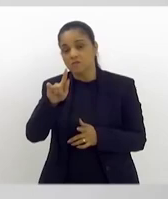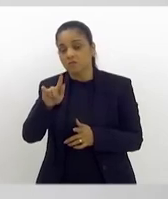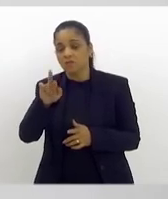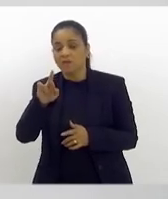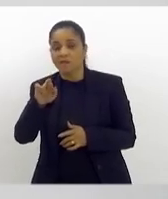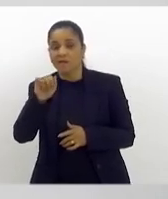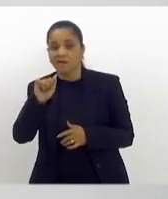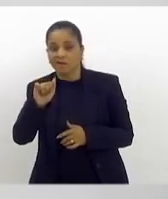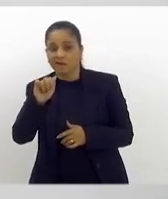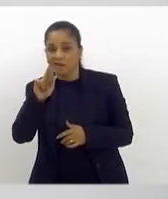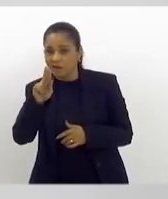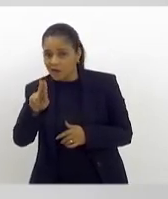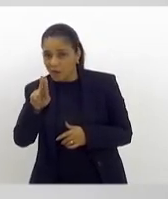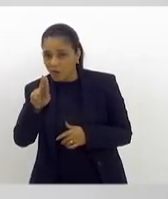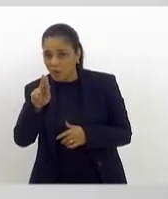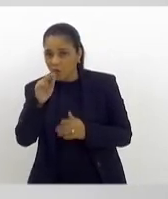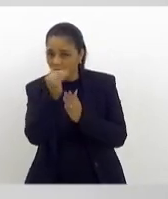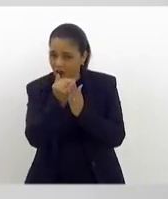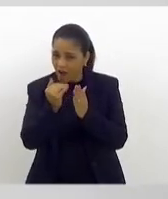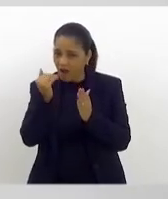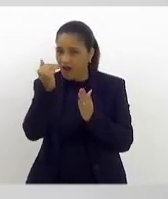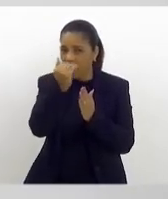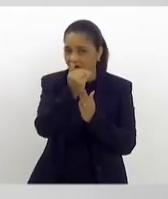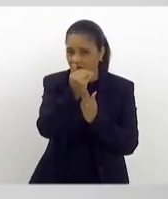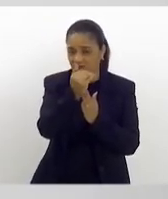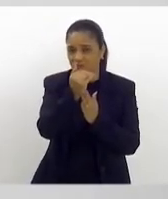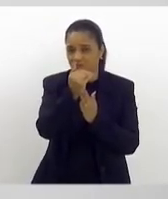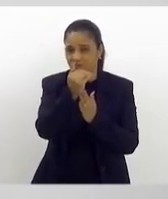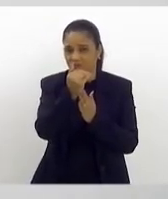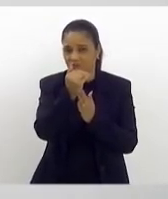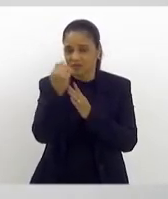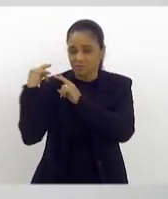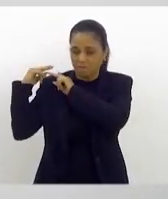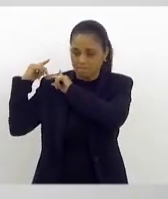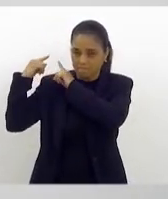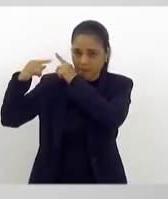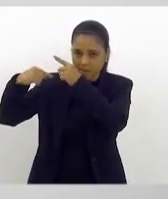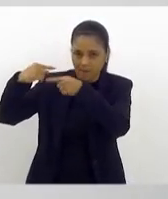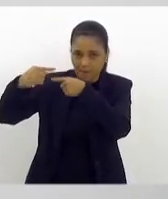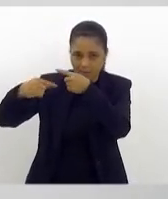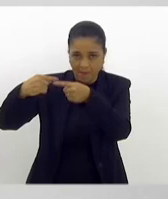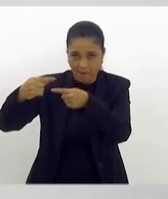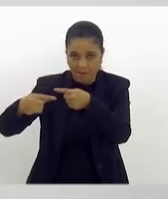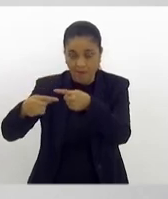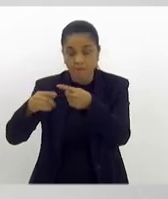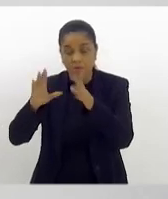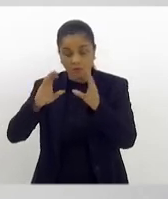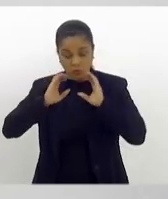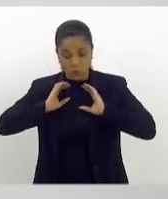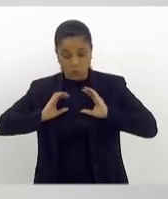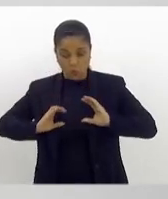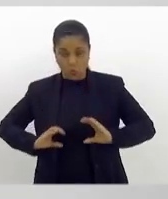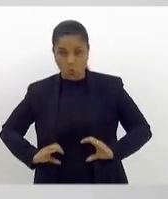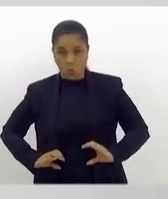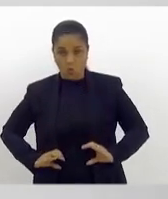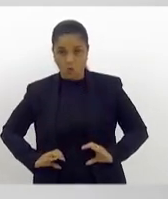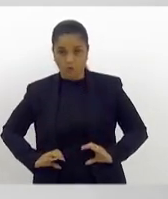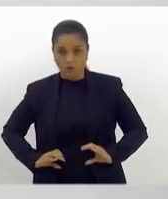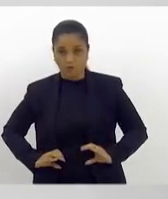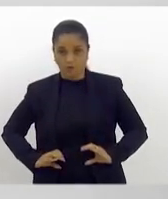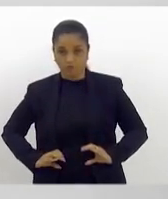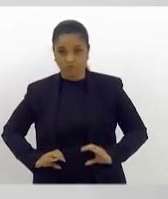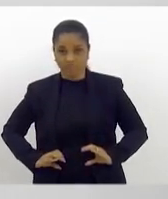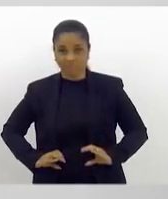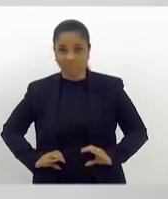alto pela genética, mas o comportamento... A gente sempre